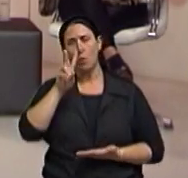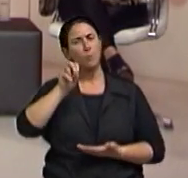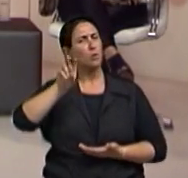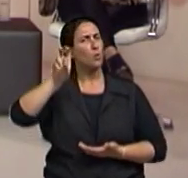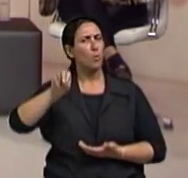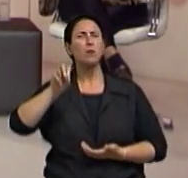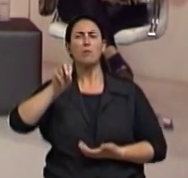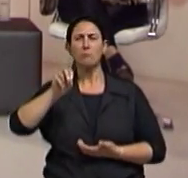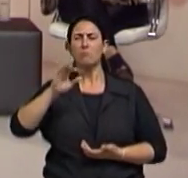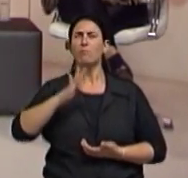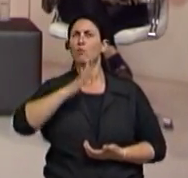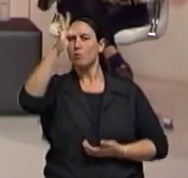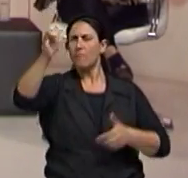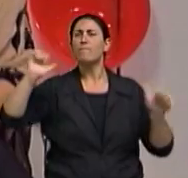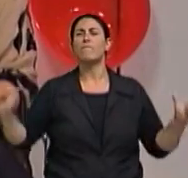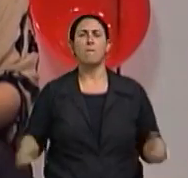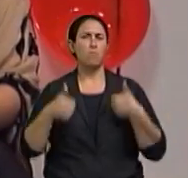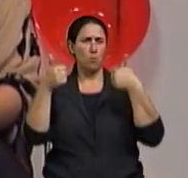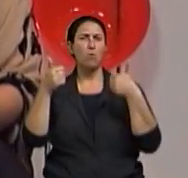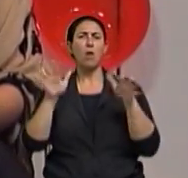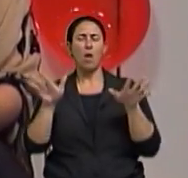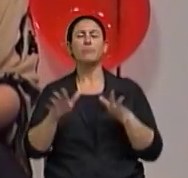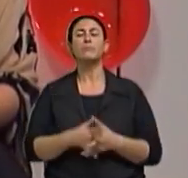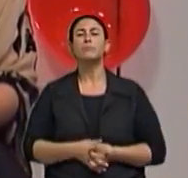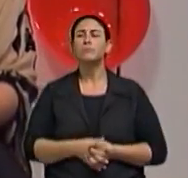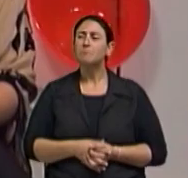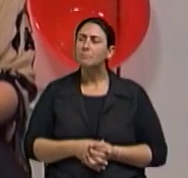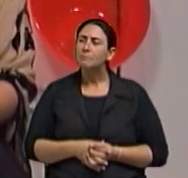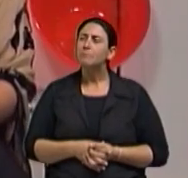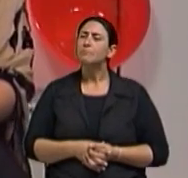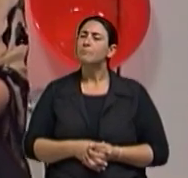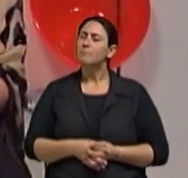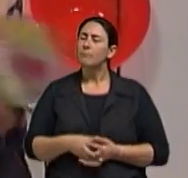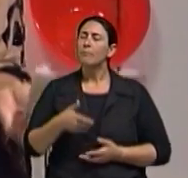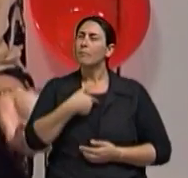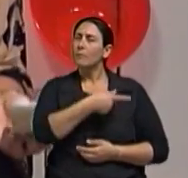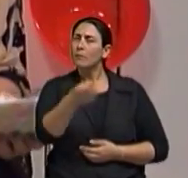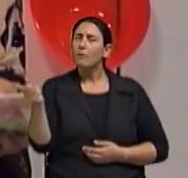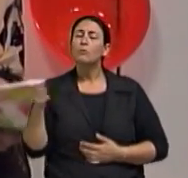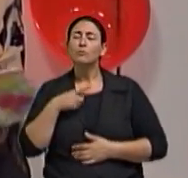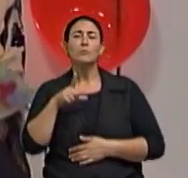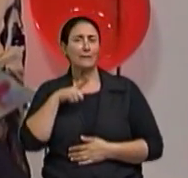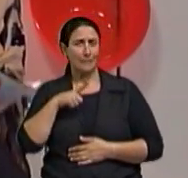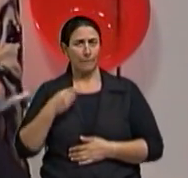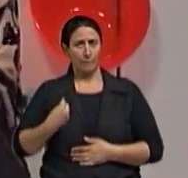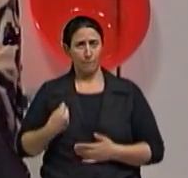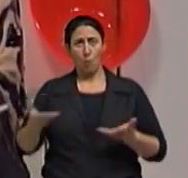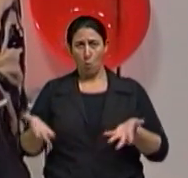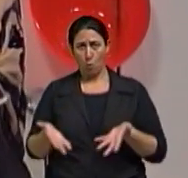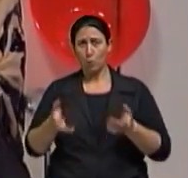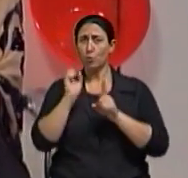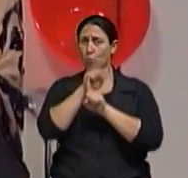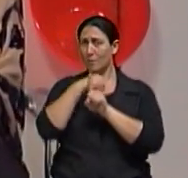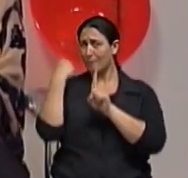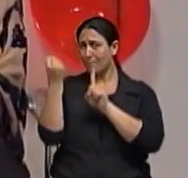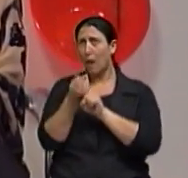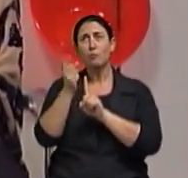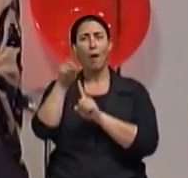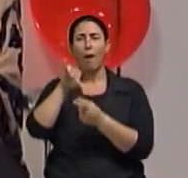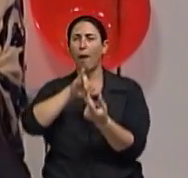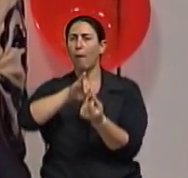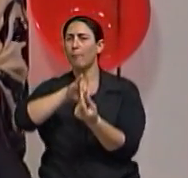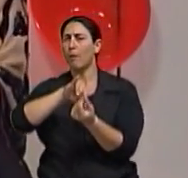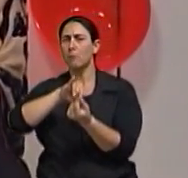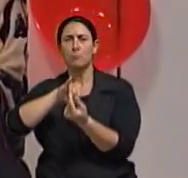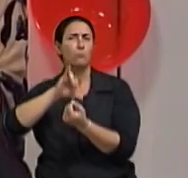diferentes do que hoje. Claro. E a gente está pontuando muito, porque a gente vive numa sociedade capitalista. A gente tem que pontuar exatamente